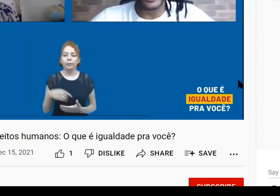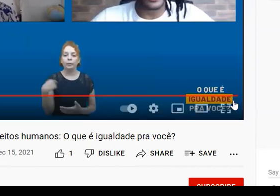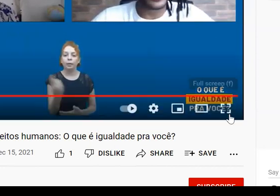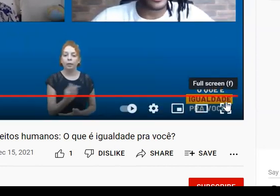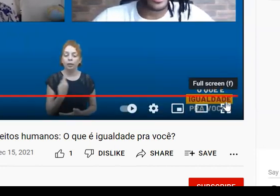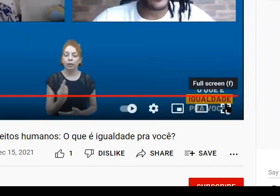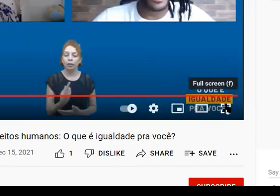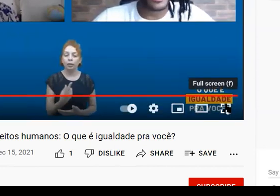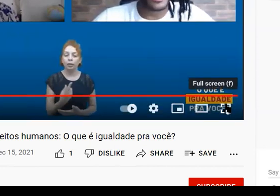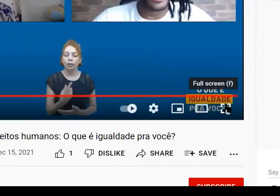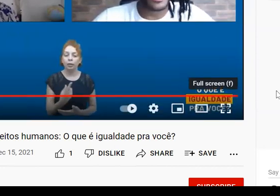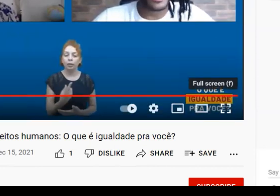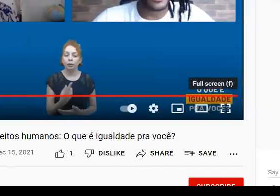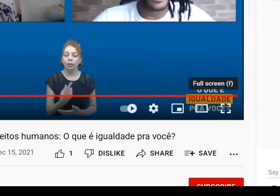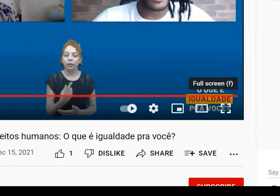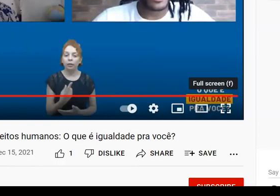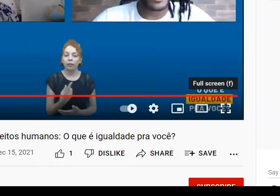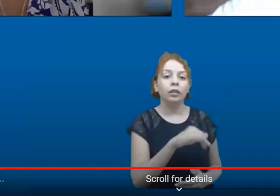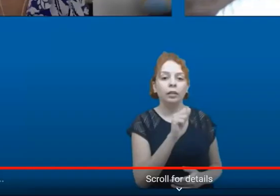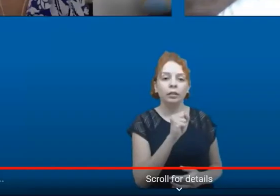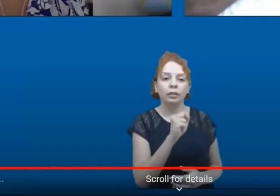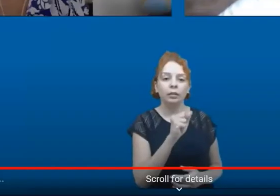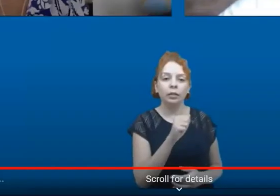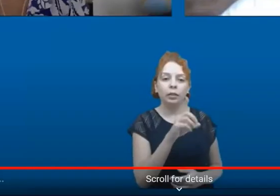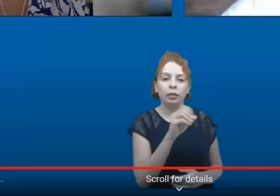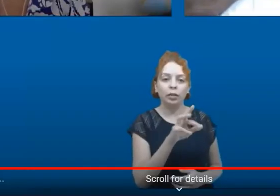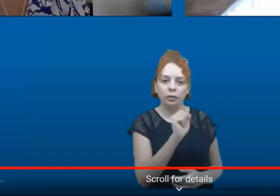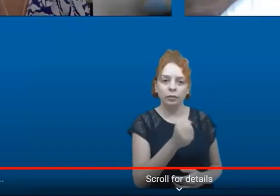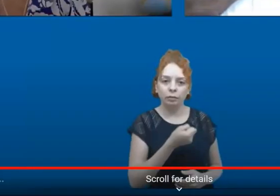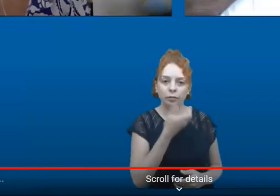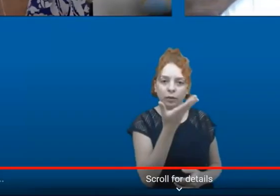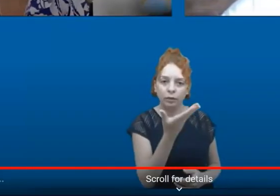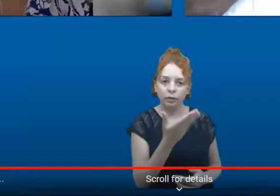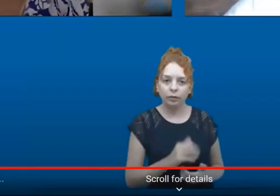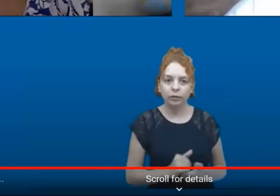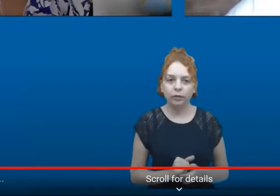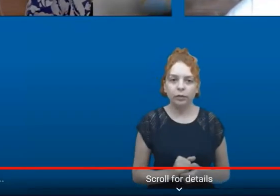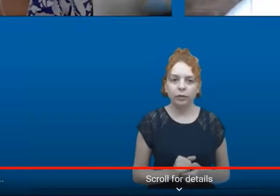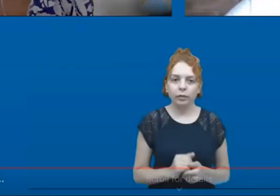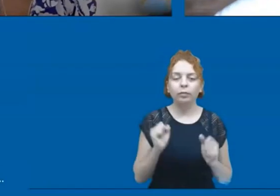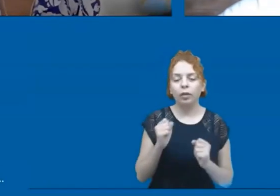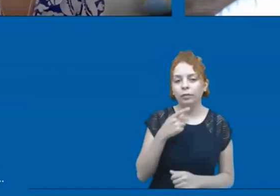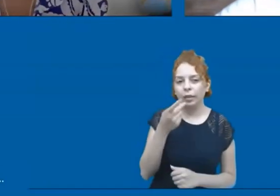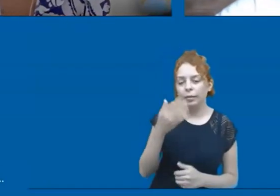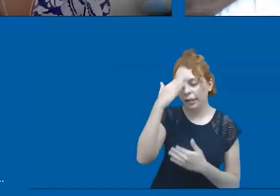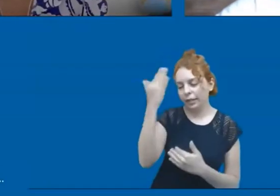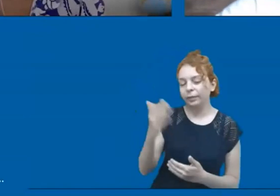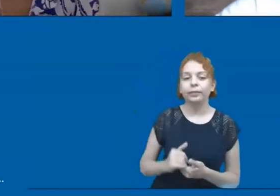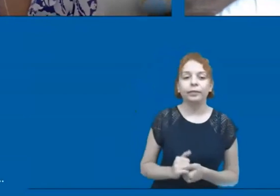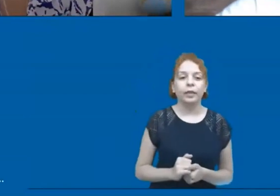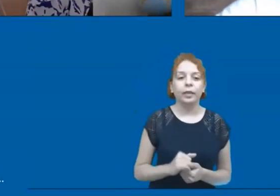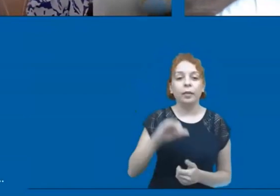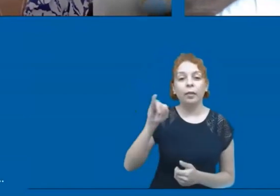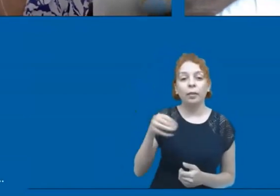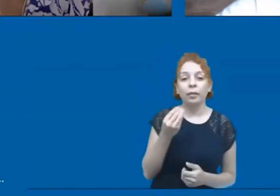temos... Isadora, quer falar sobre os convidados da agência? Bom dia para as pessoas do Zoom. Obrigada. Vou também